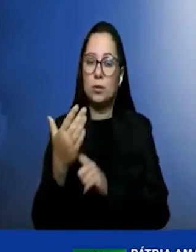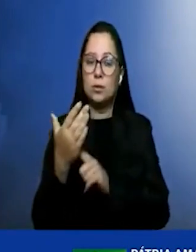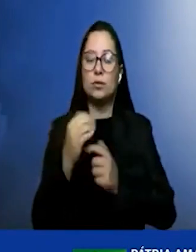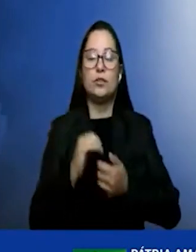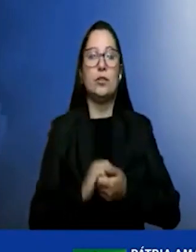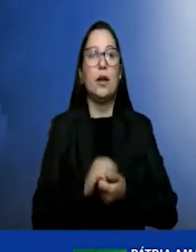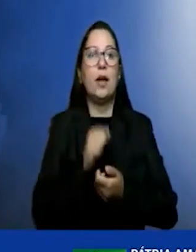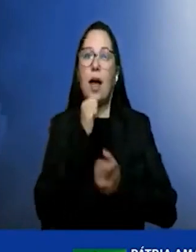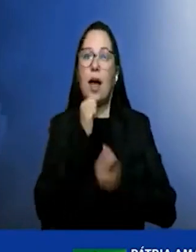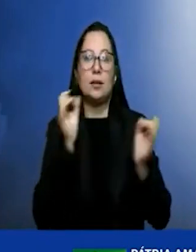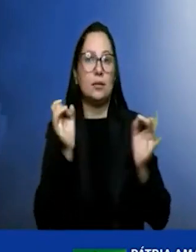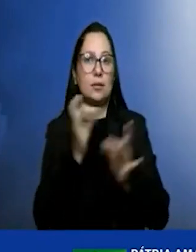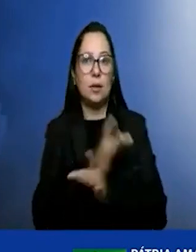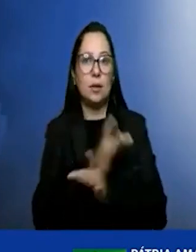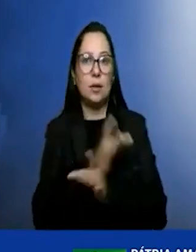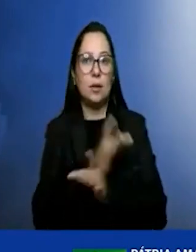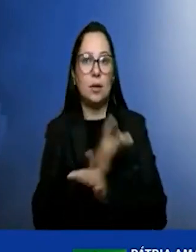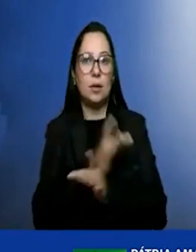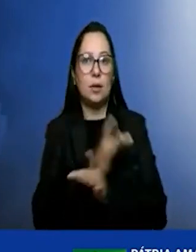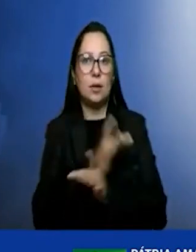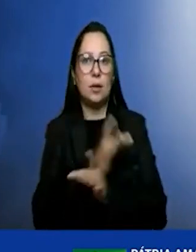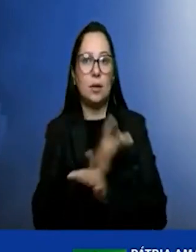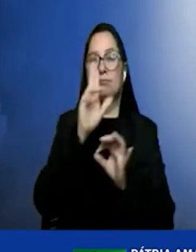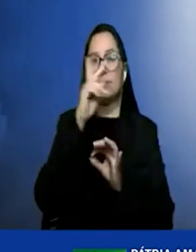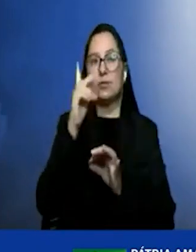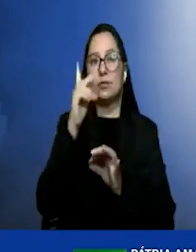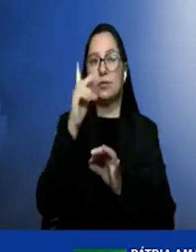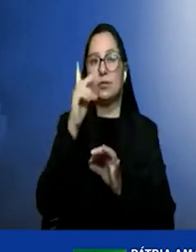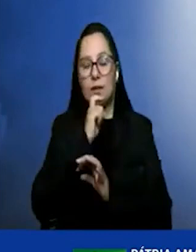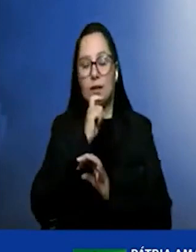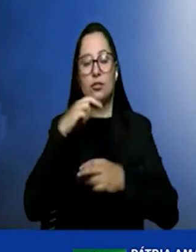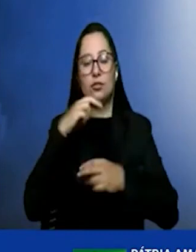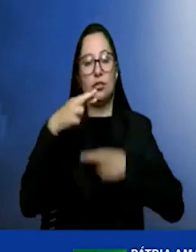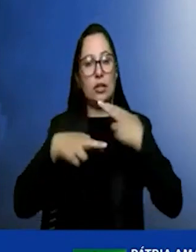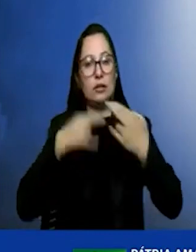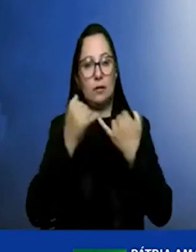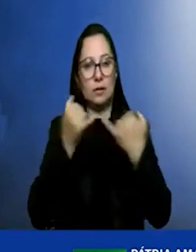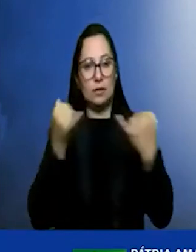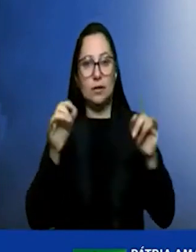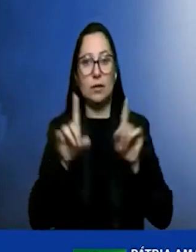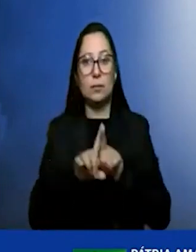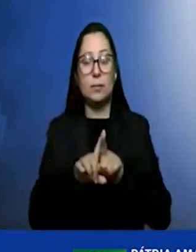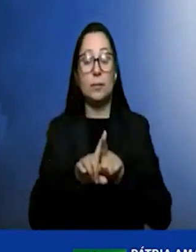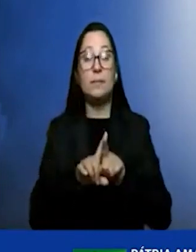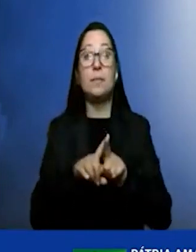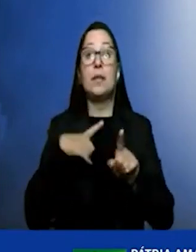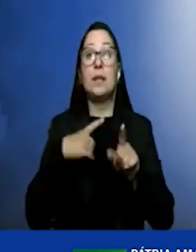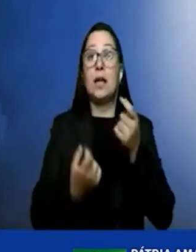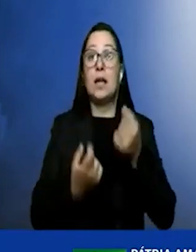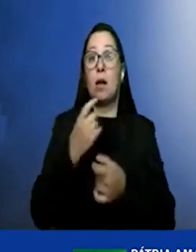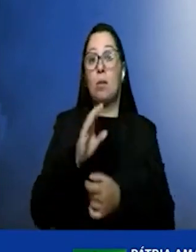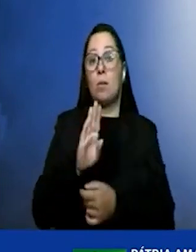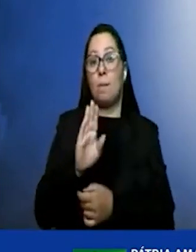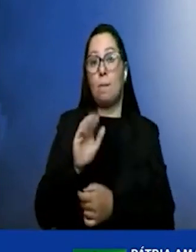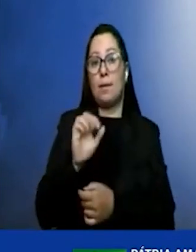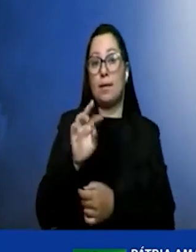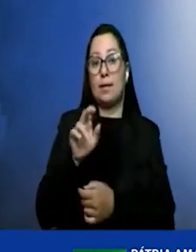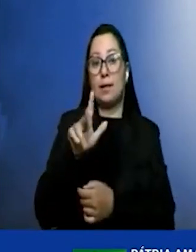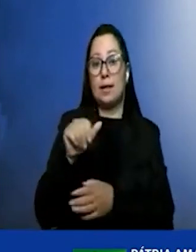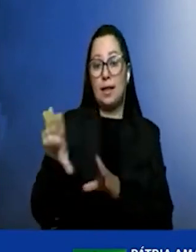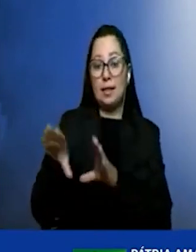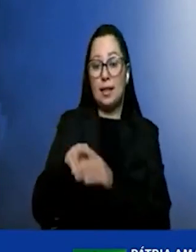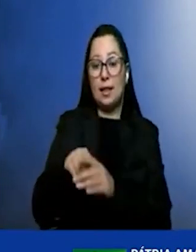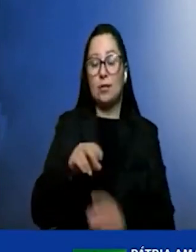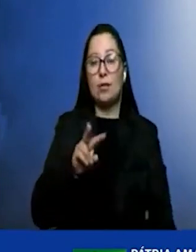hidrogênio verde e energias renováveis também, onde tem baterias à base de vanádio. E essas baterias, obviamente, elas